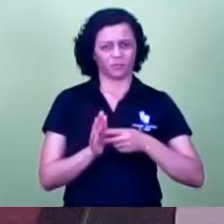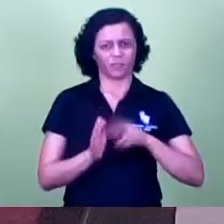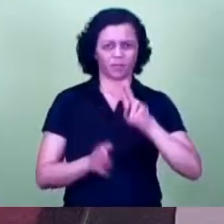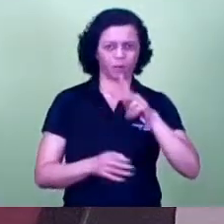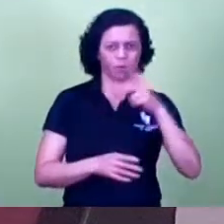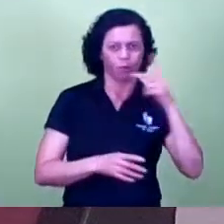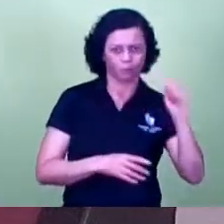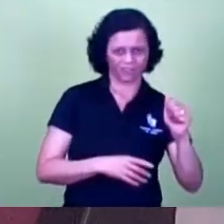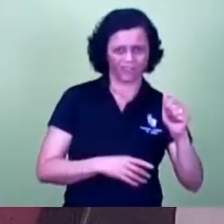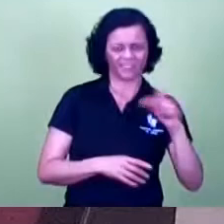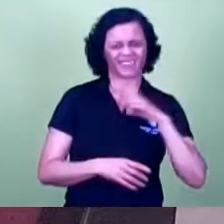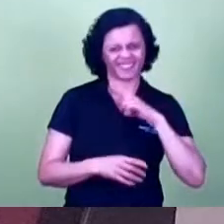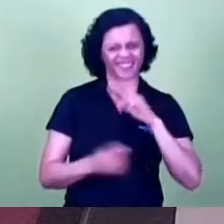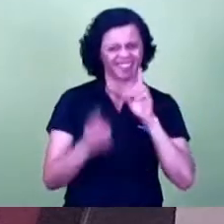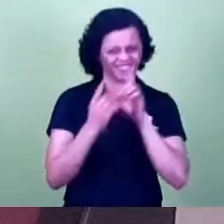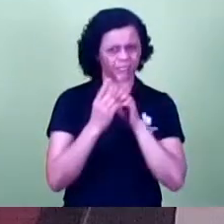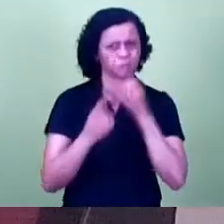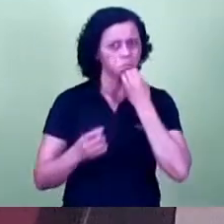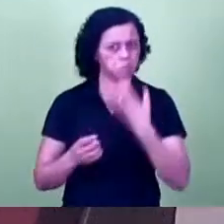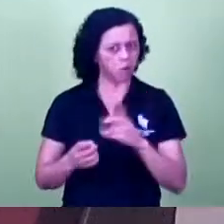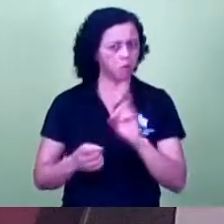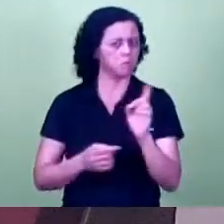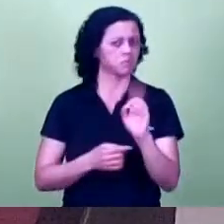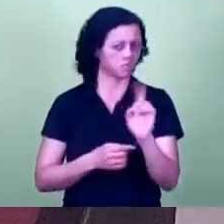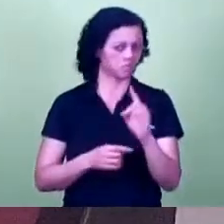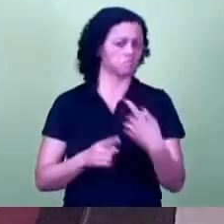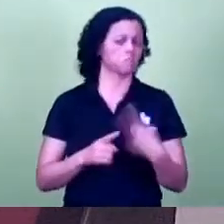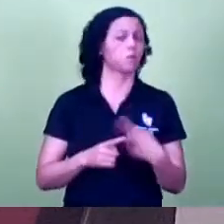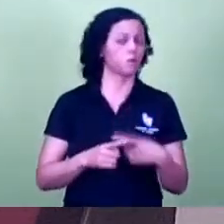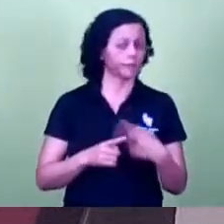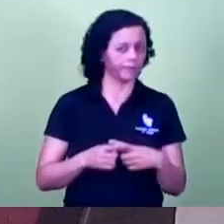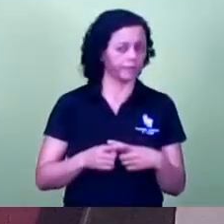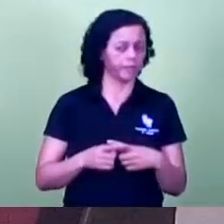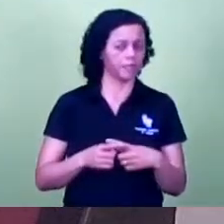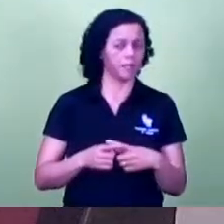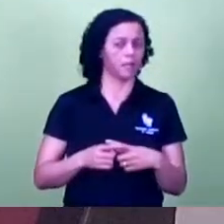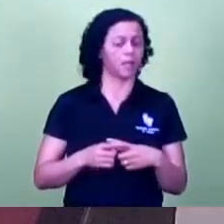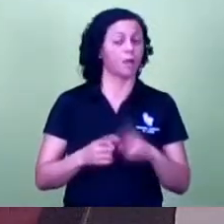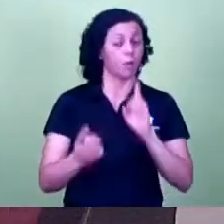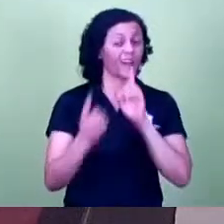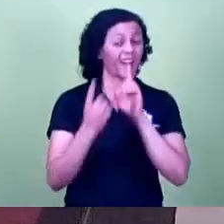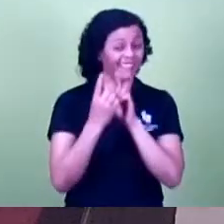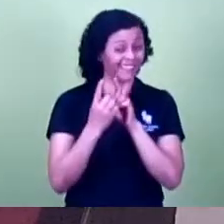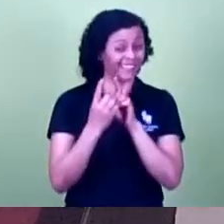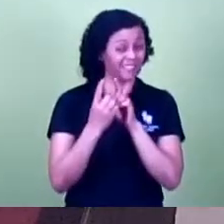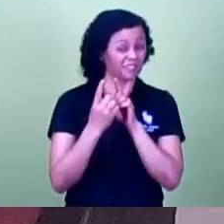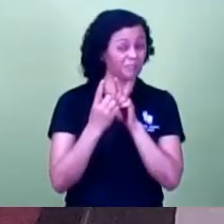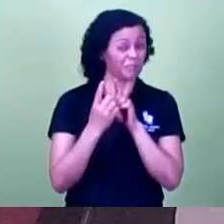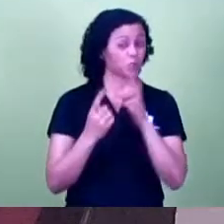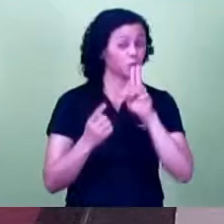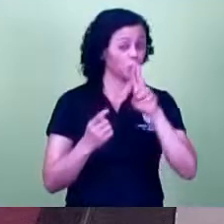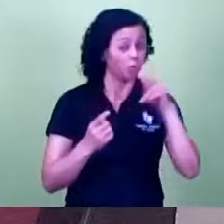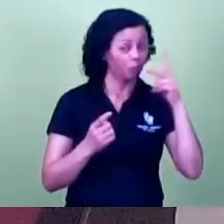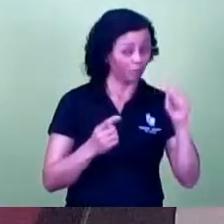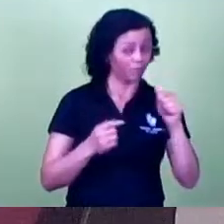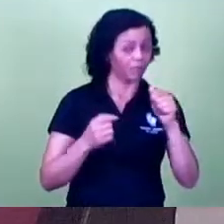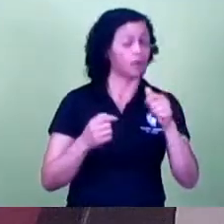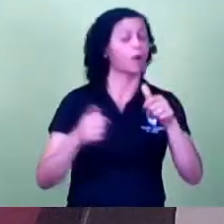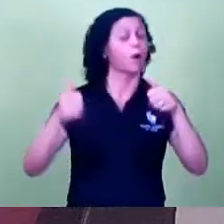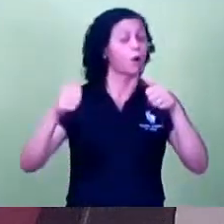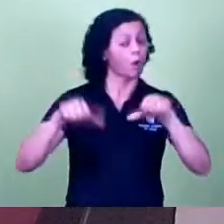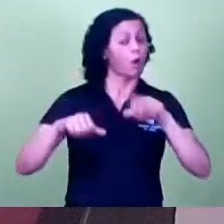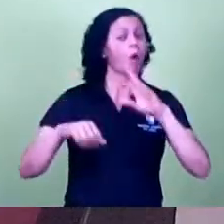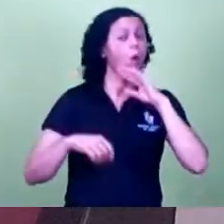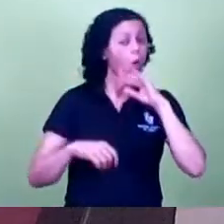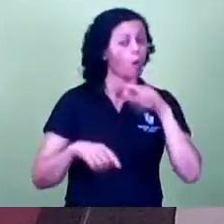aliás atendimento digo-se passagem de ruim para péssimo tem que falar o português claro certo só que não